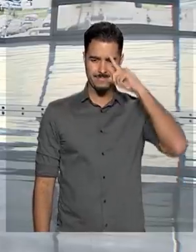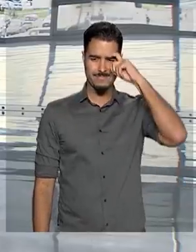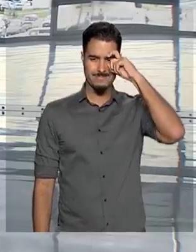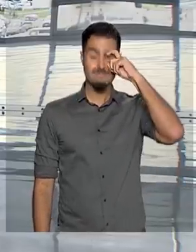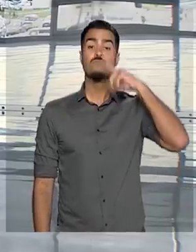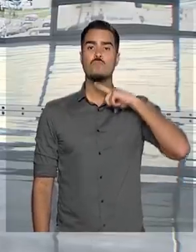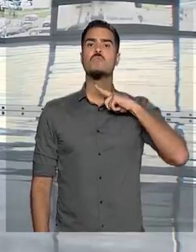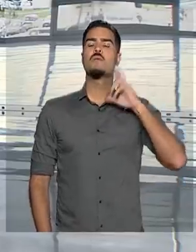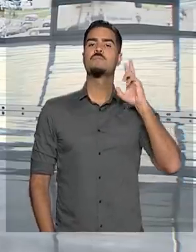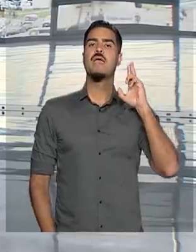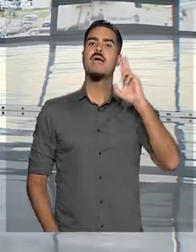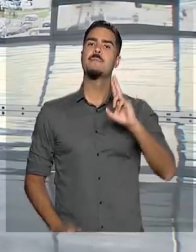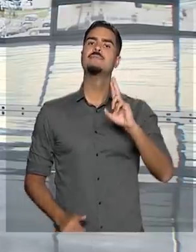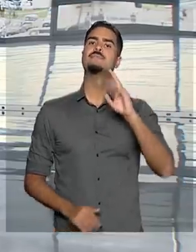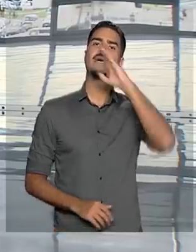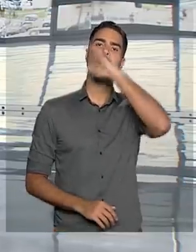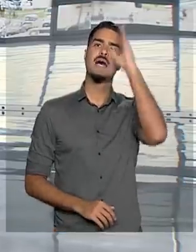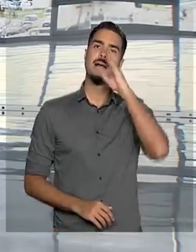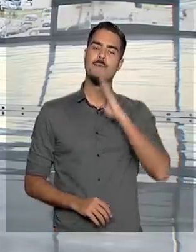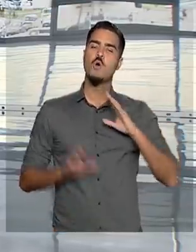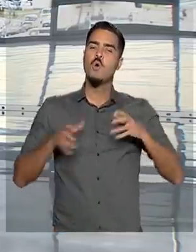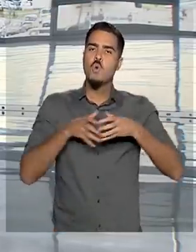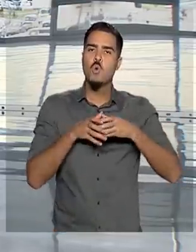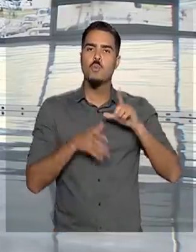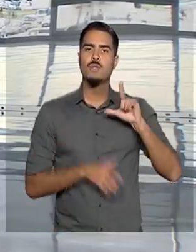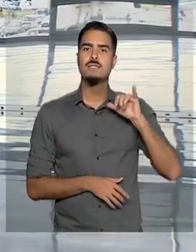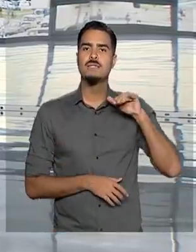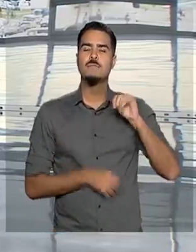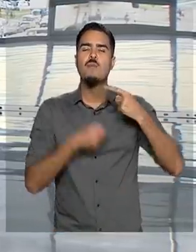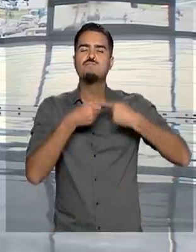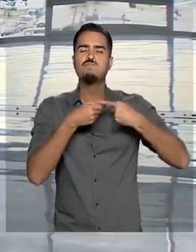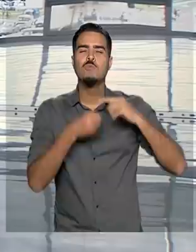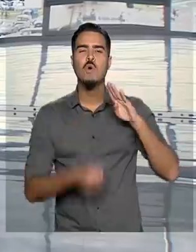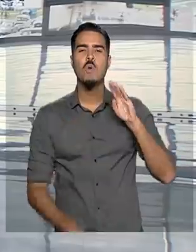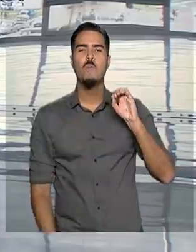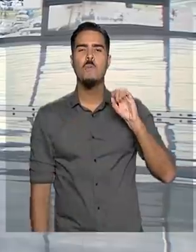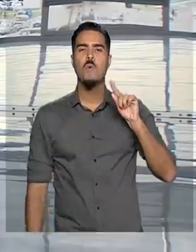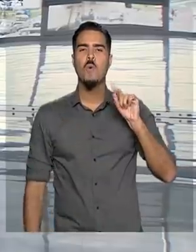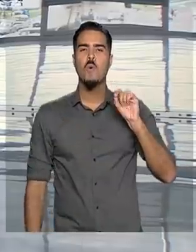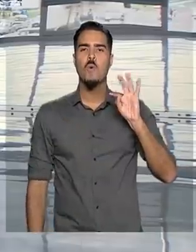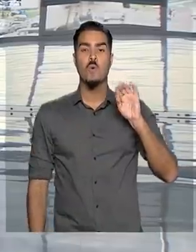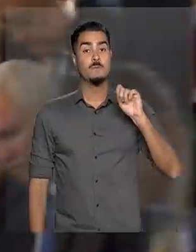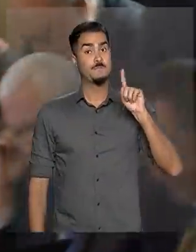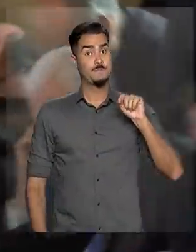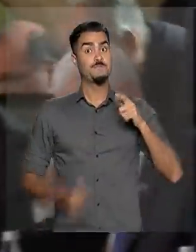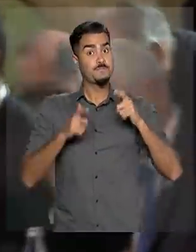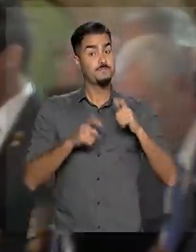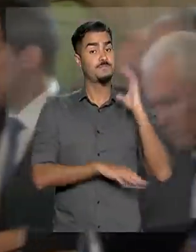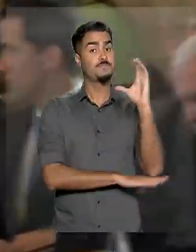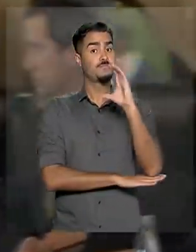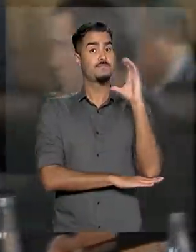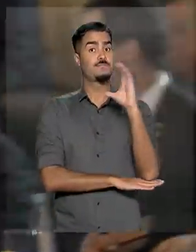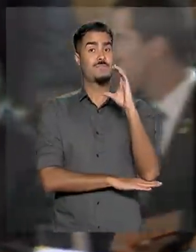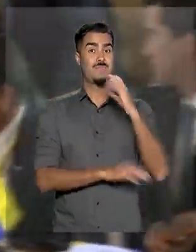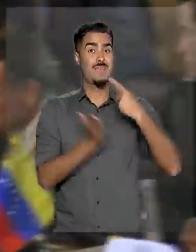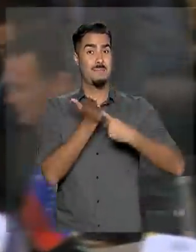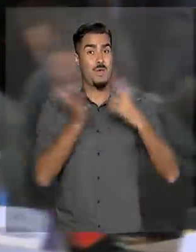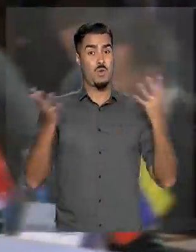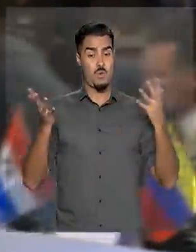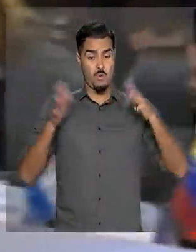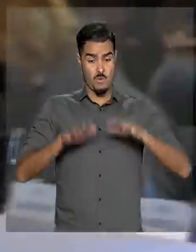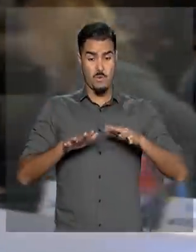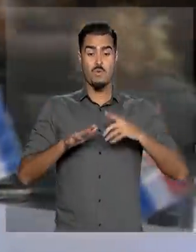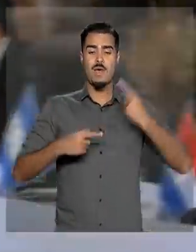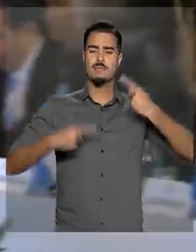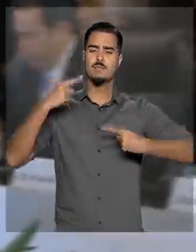representa o Brasil na reunião do Grupo de Lima em Bogotá, na Colômbia. Esse encontro foi marcado para discutir a situação